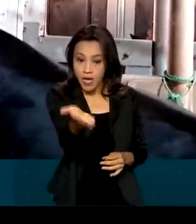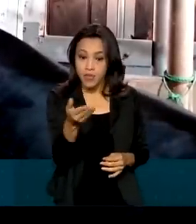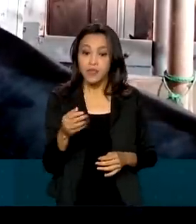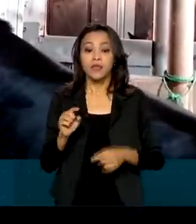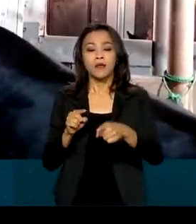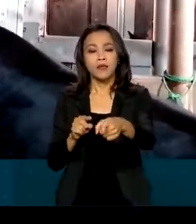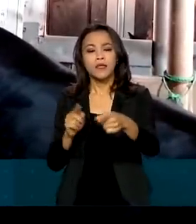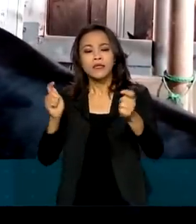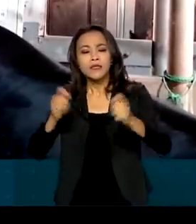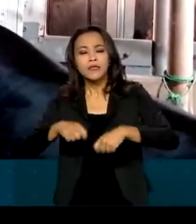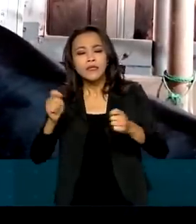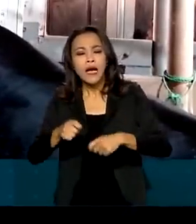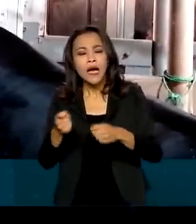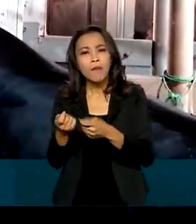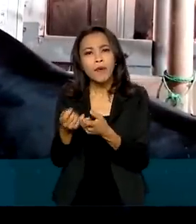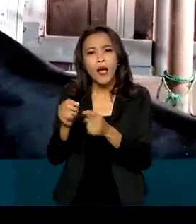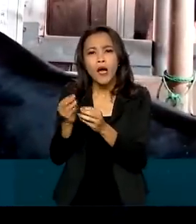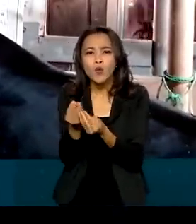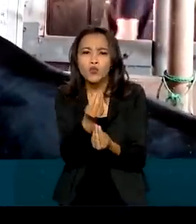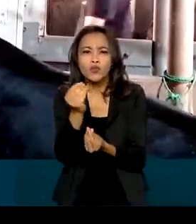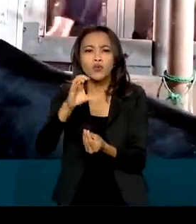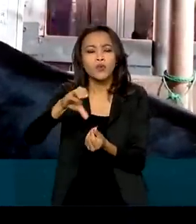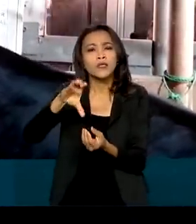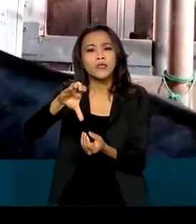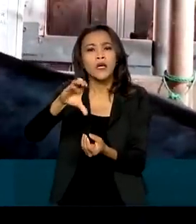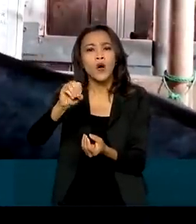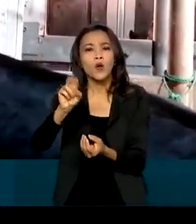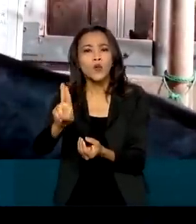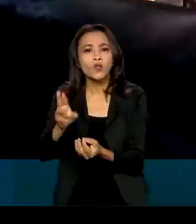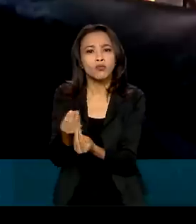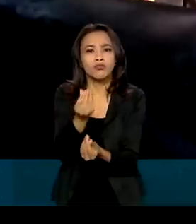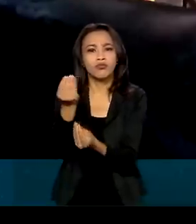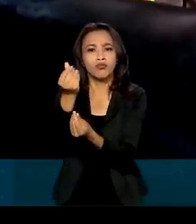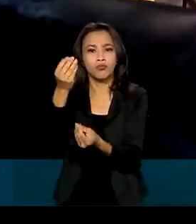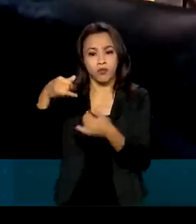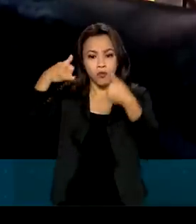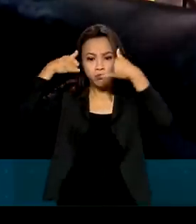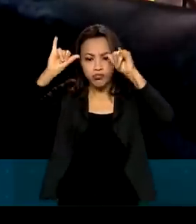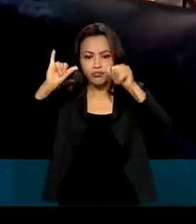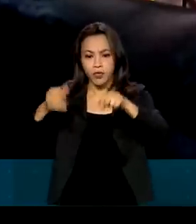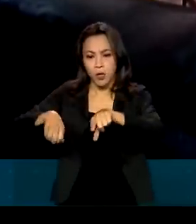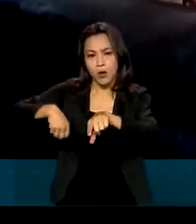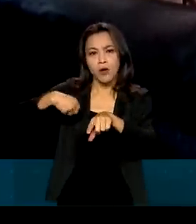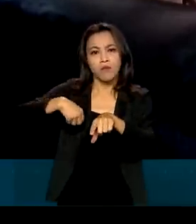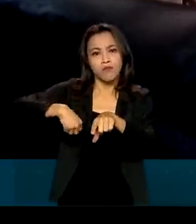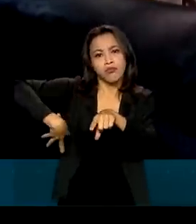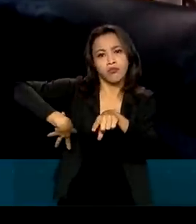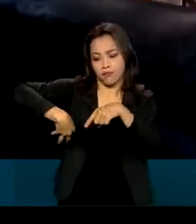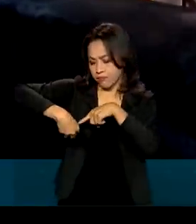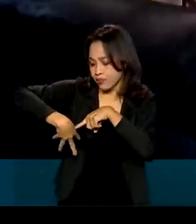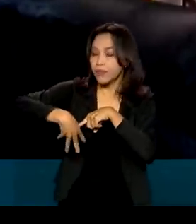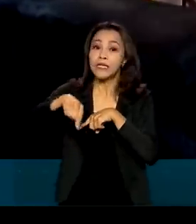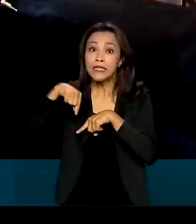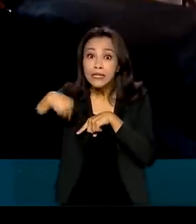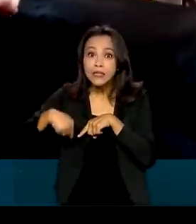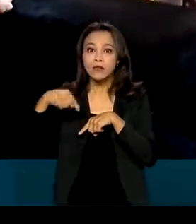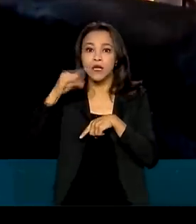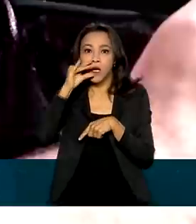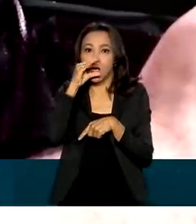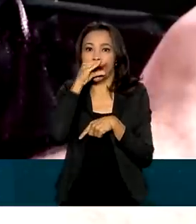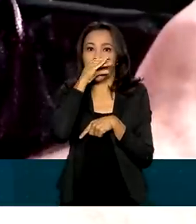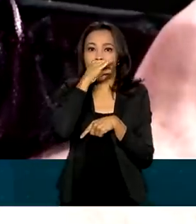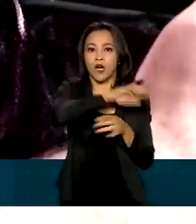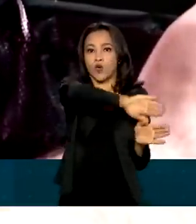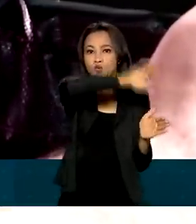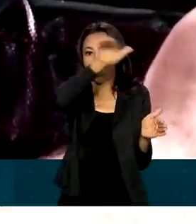capaz de medir a emissão de gás carbônico e metano, exalados por bovinos. São os dois principais gases causadores do efeito estufa.